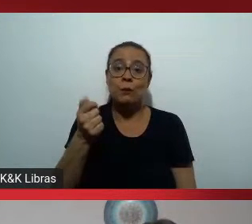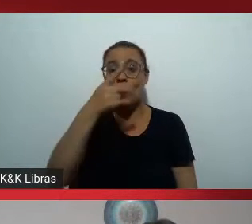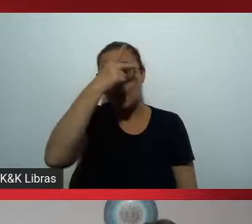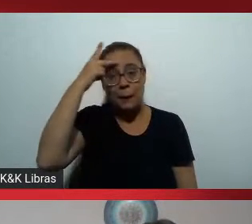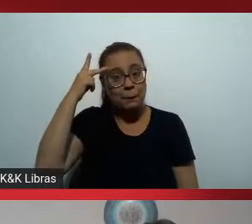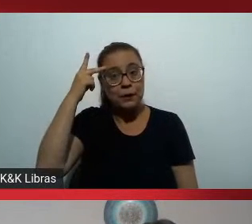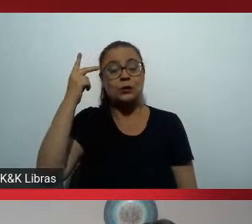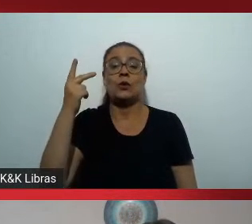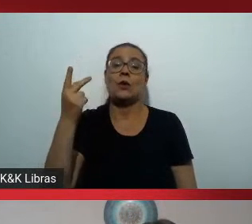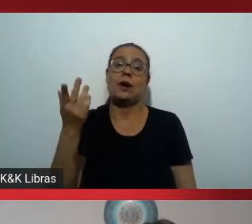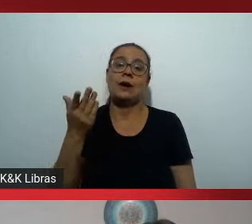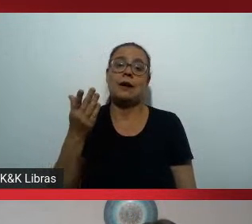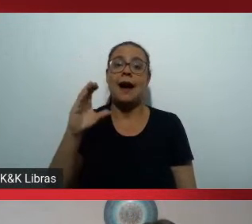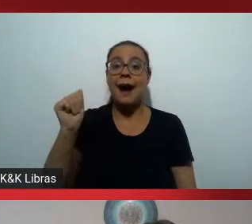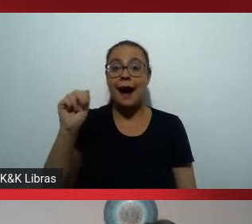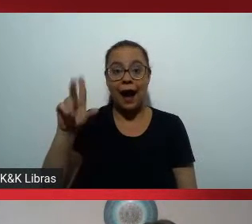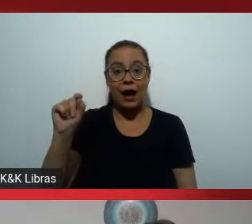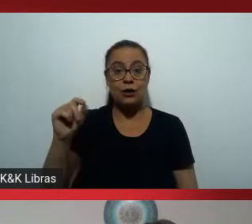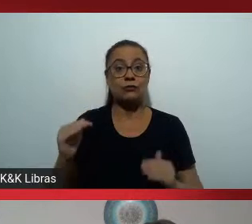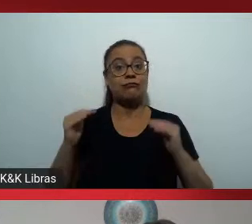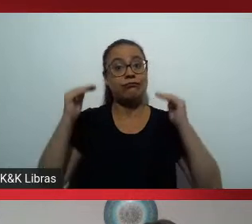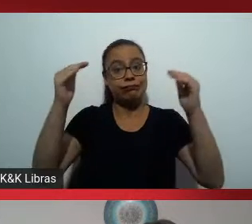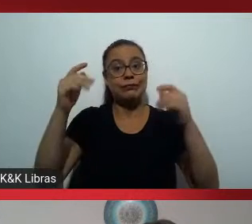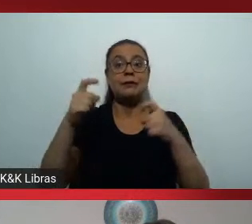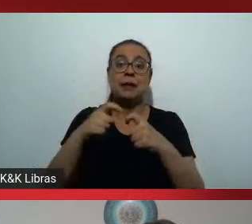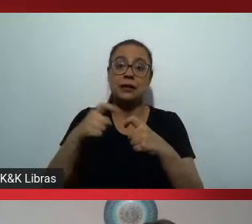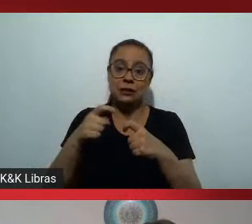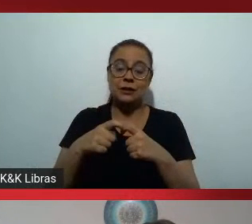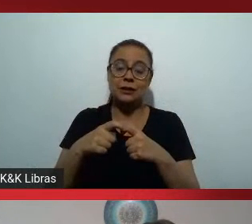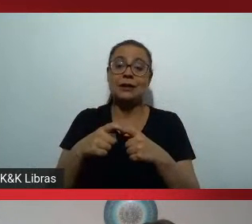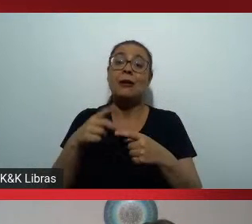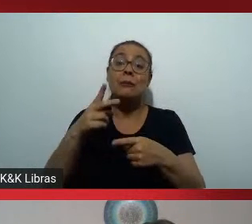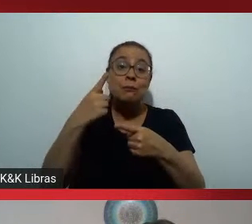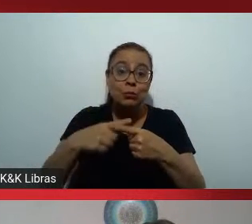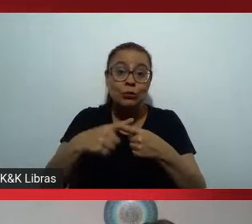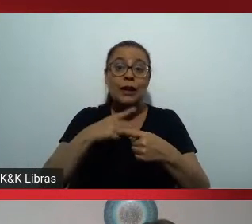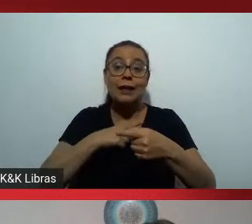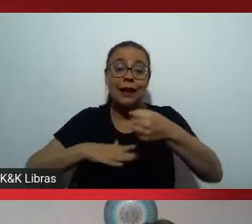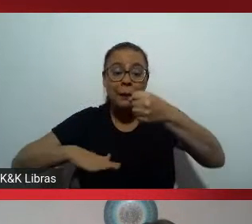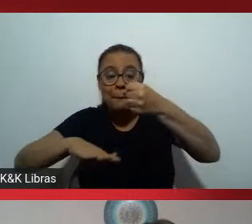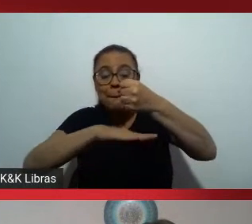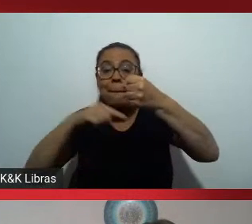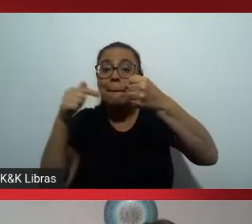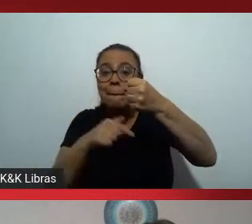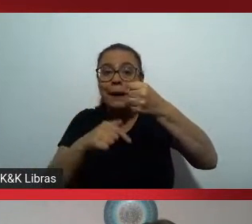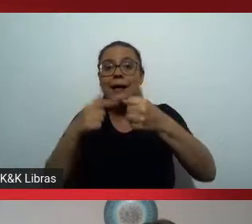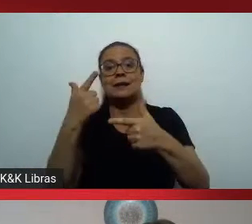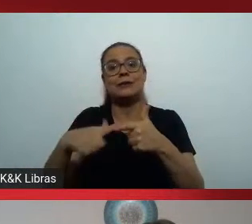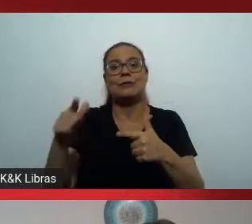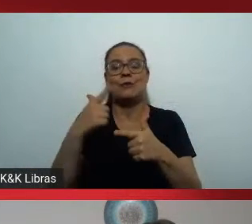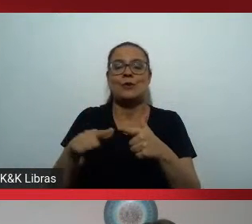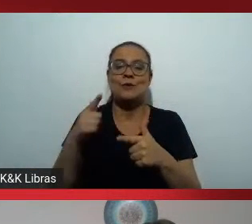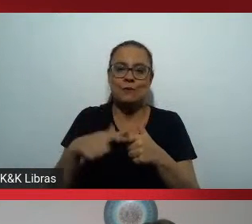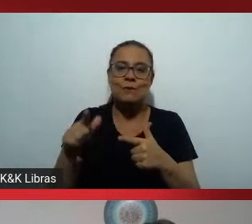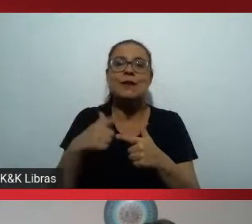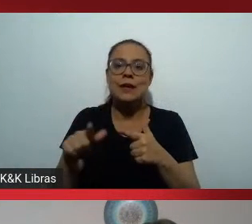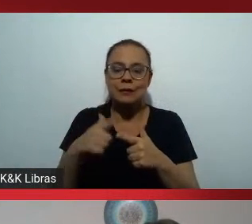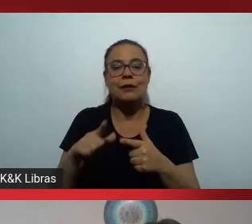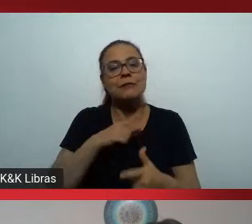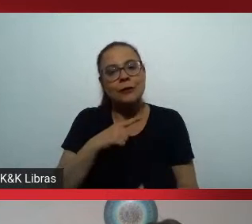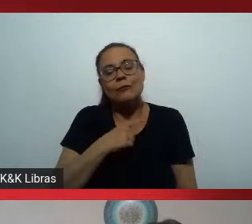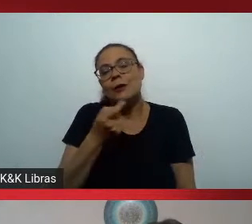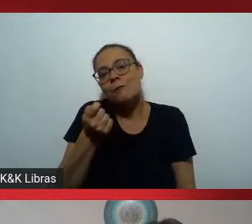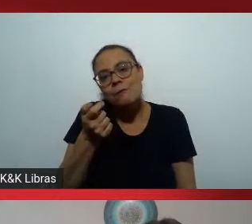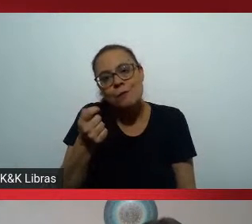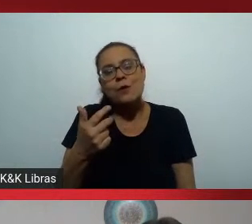concluindo a resposta quando a gente pega a base do problema e chega no topo não existem CEOs porque existem poucas vagas de